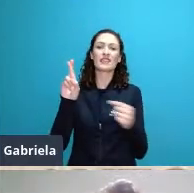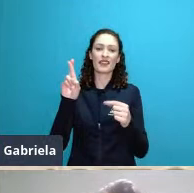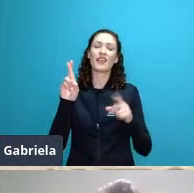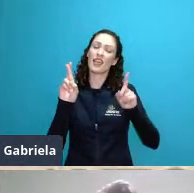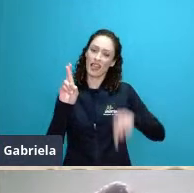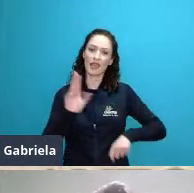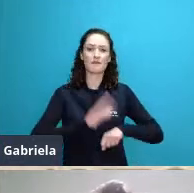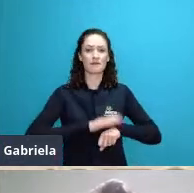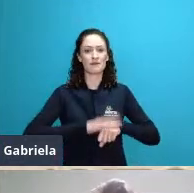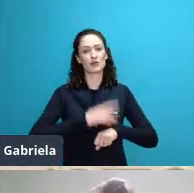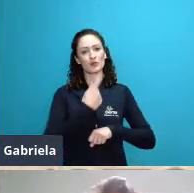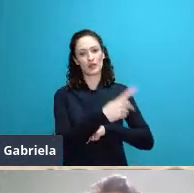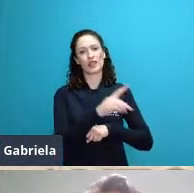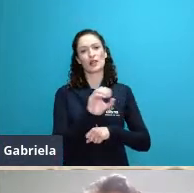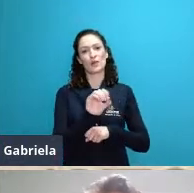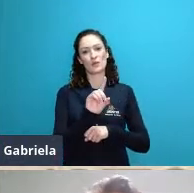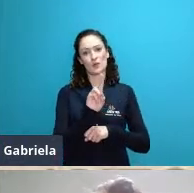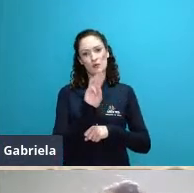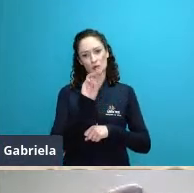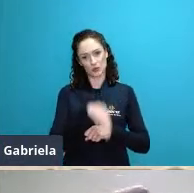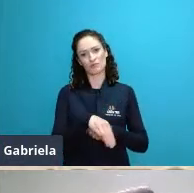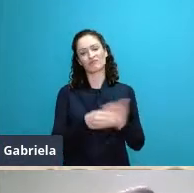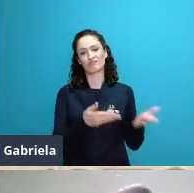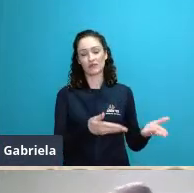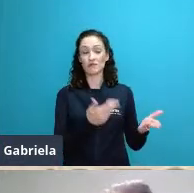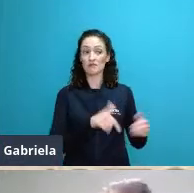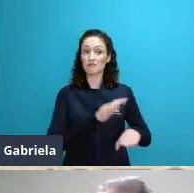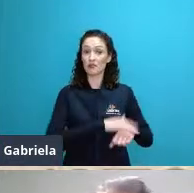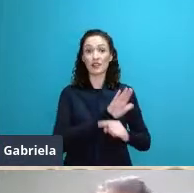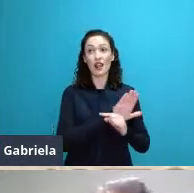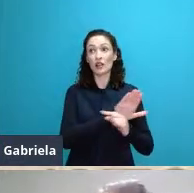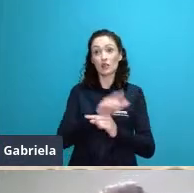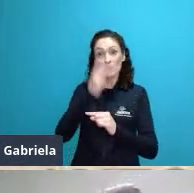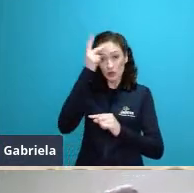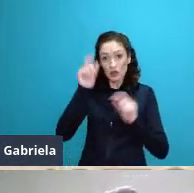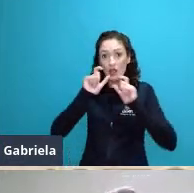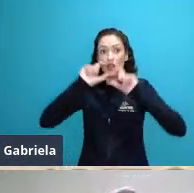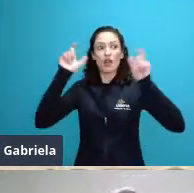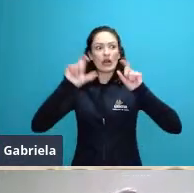ecologia e ressaltar sua importância hoje em dia pode passar por favor